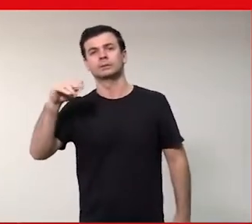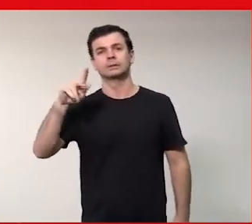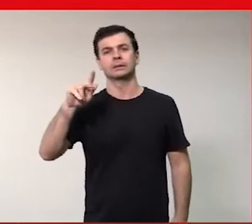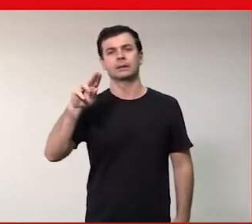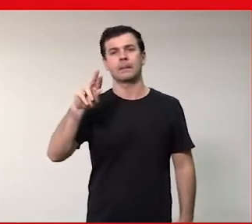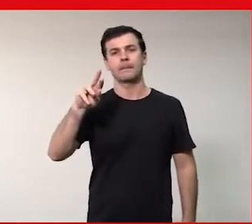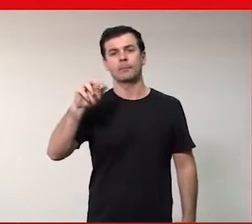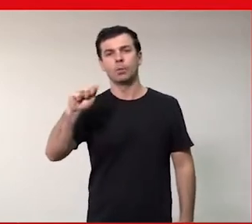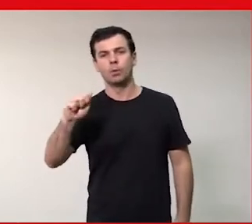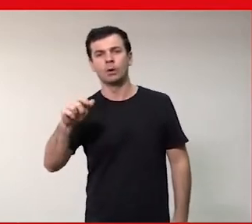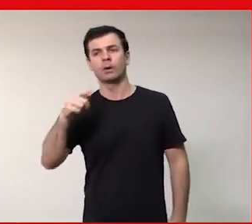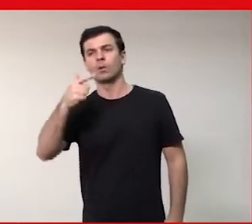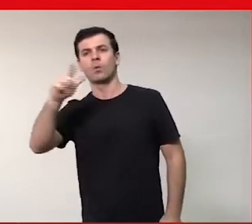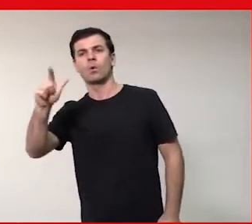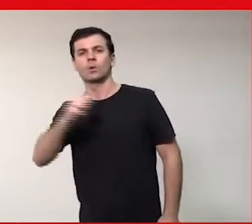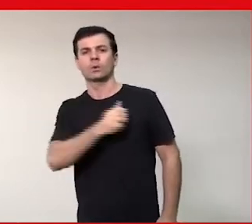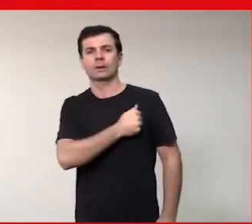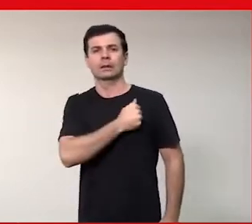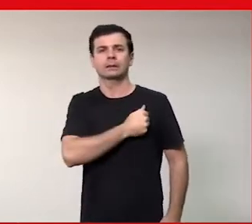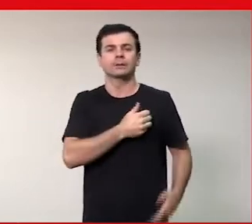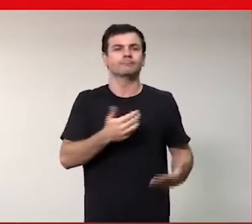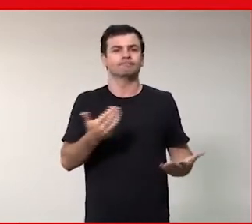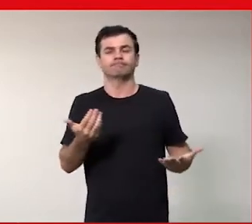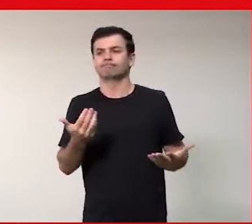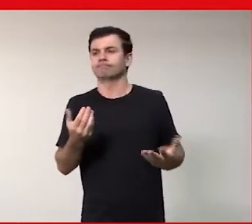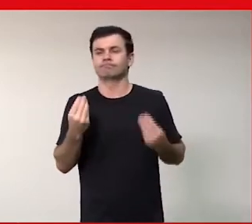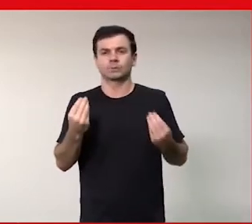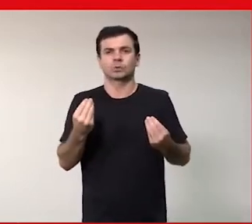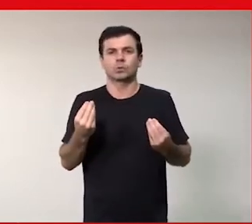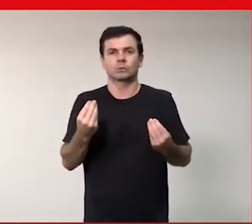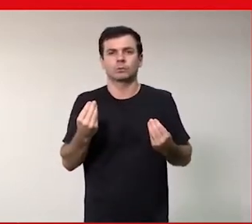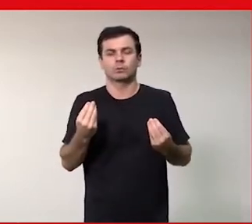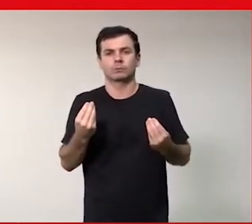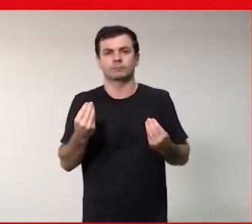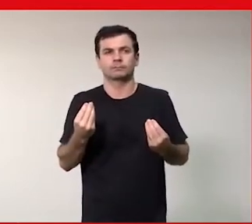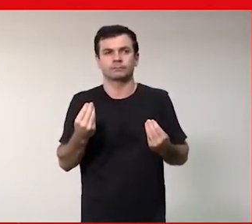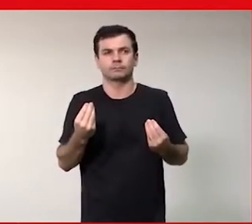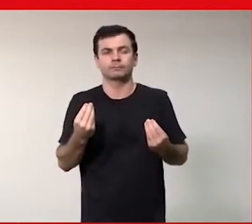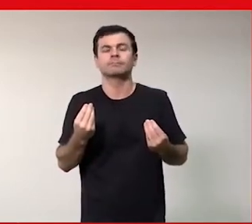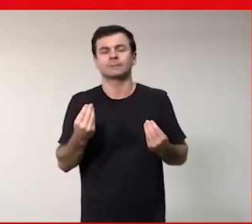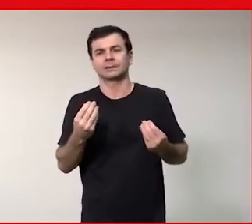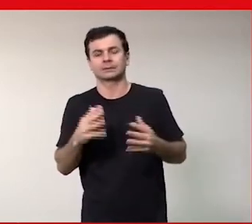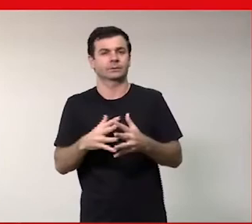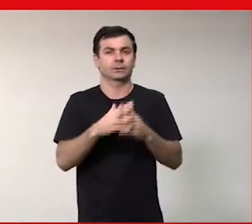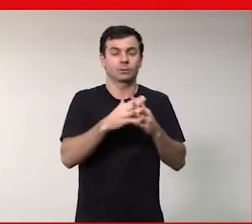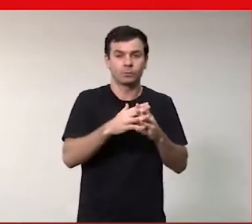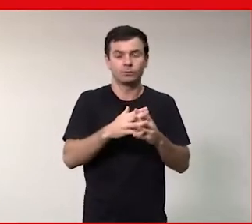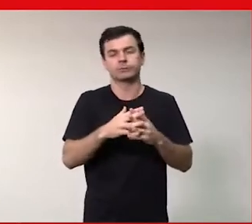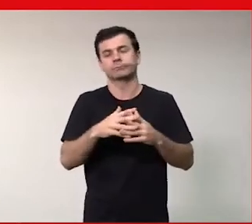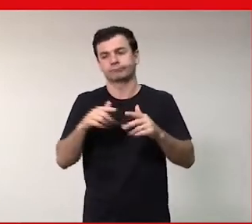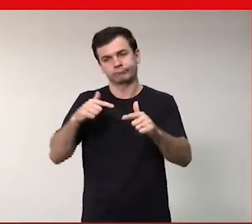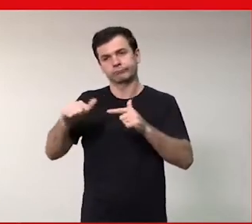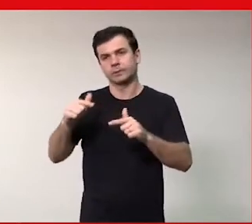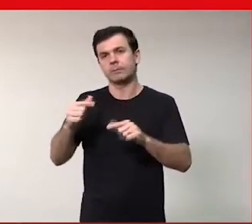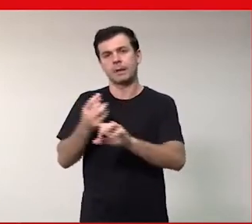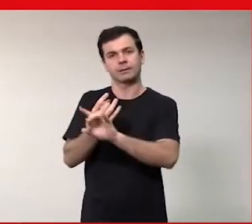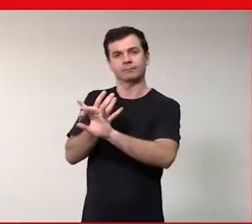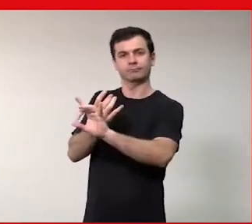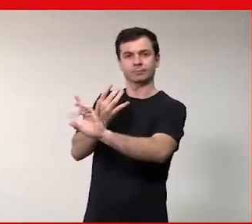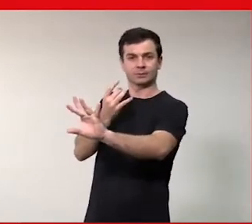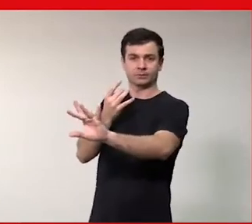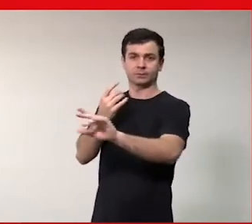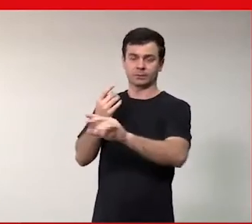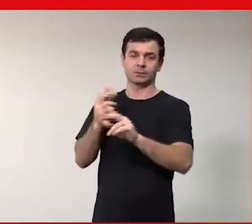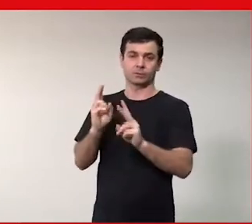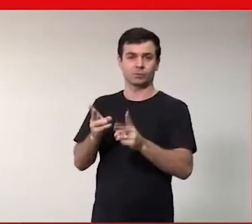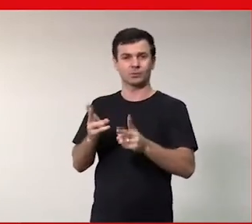no Canadá. Eles falaram, ok, a gente vai fazer isso por videoconferência e tal. Então, eu comecei a trabalhar remotamente, o que foi uma coisa muito esquisita, era